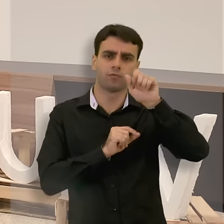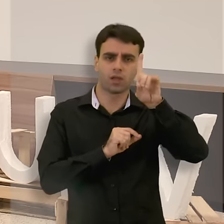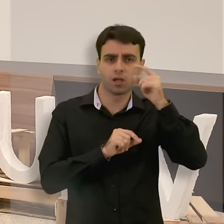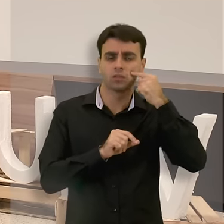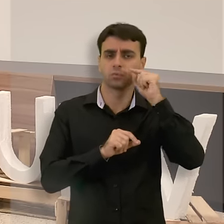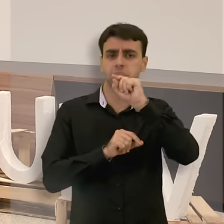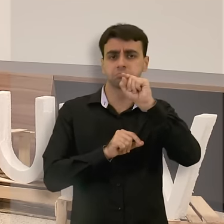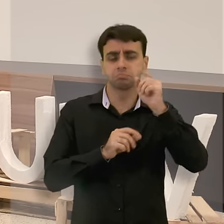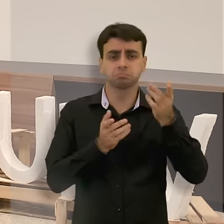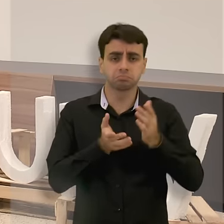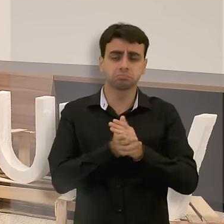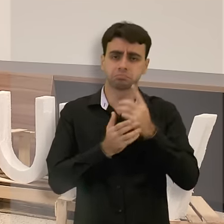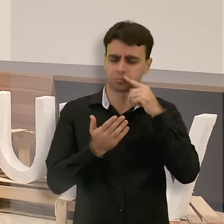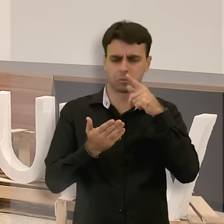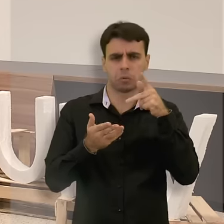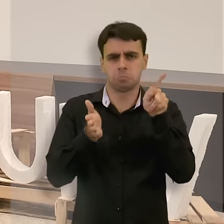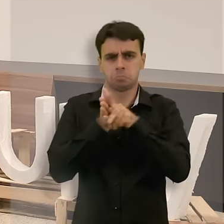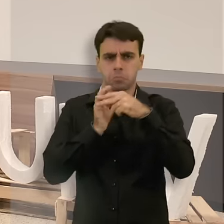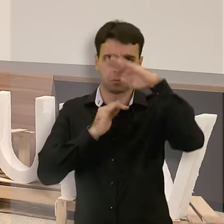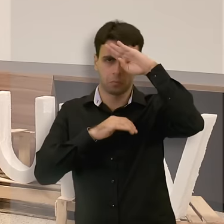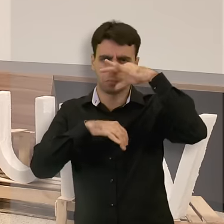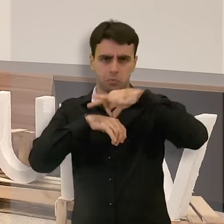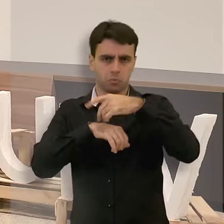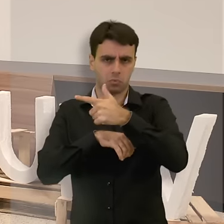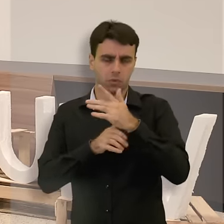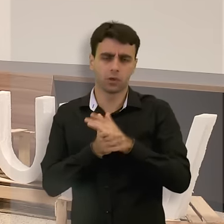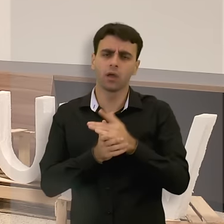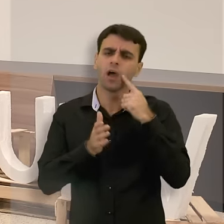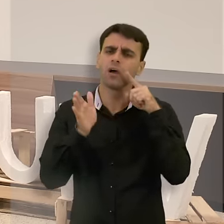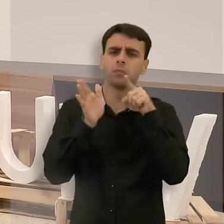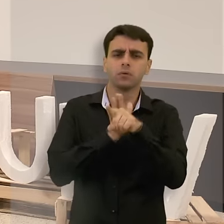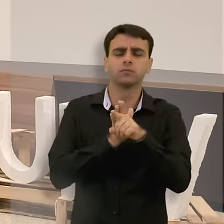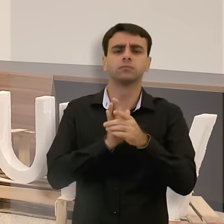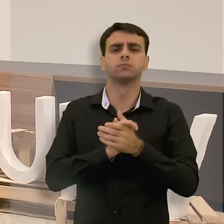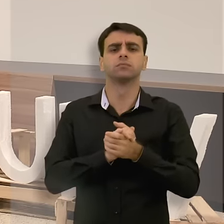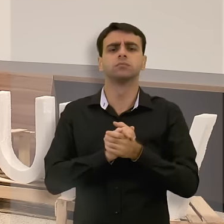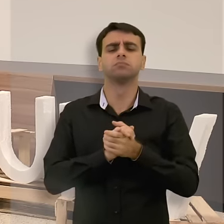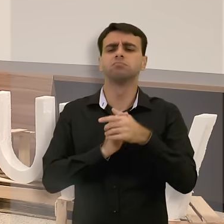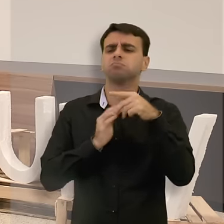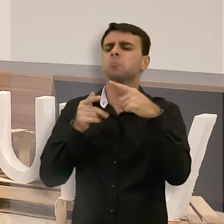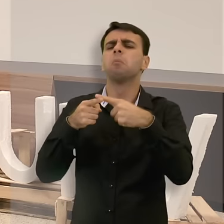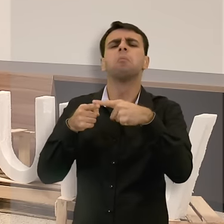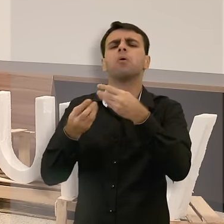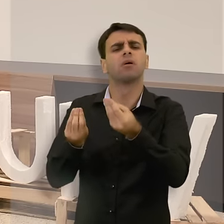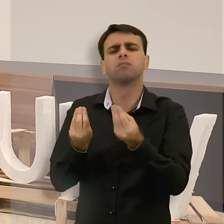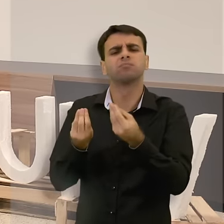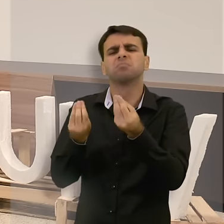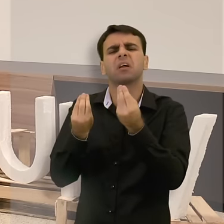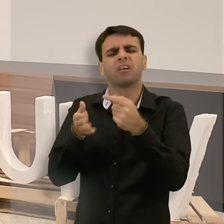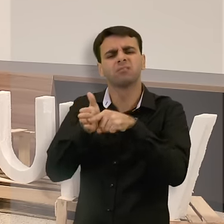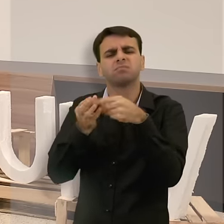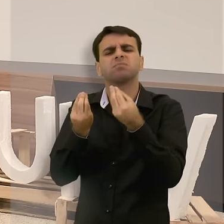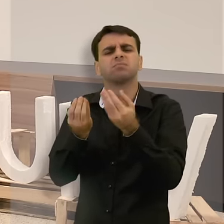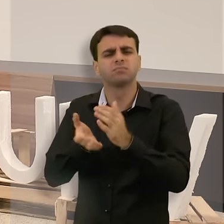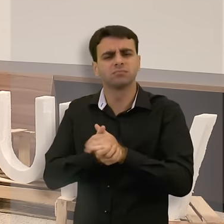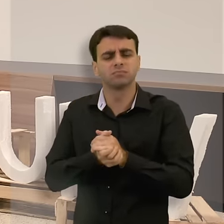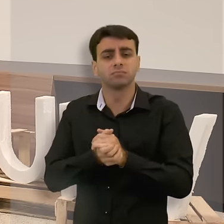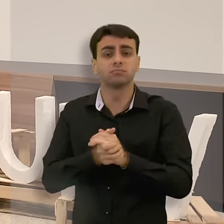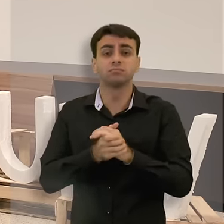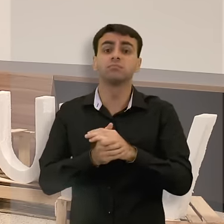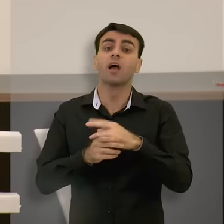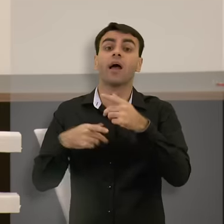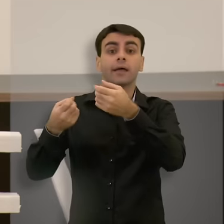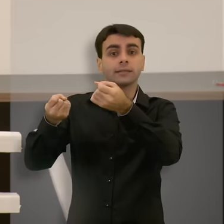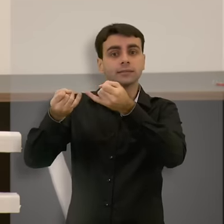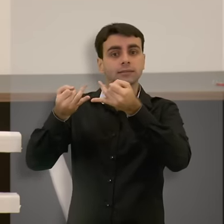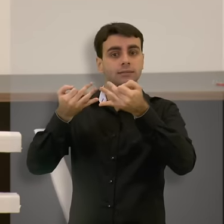sangue que não têm nada a ver com o desenvolvimento da dengue. E eu perguntei para ele, por que o senhor fez esses exames? Aí ele